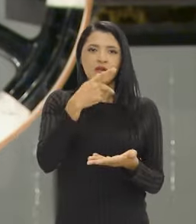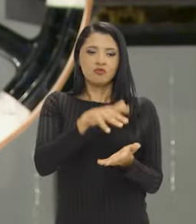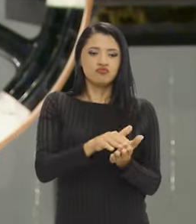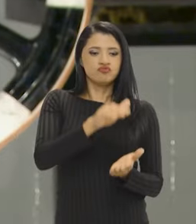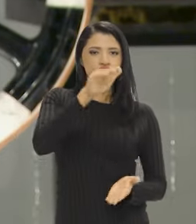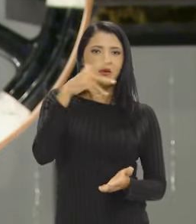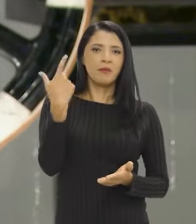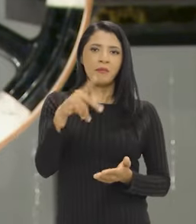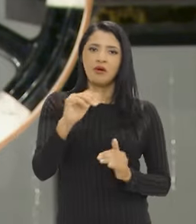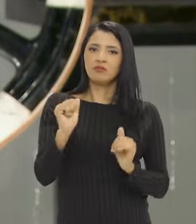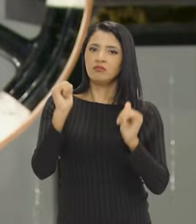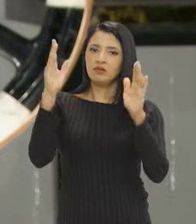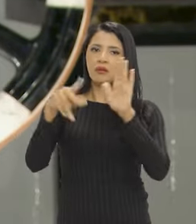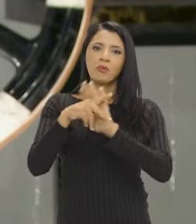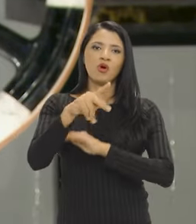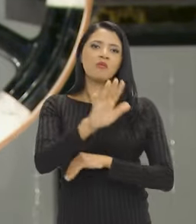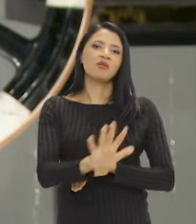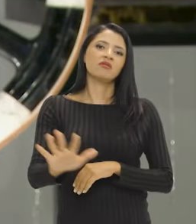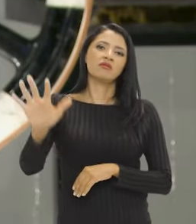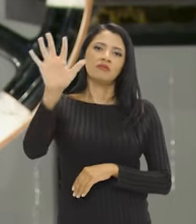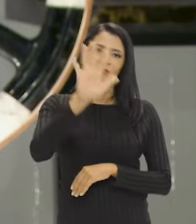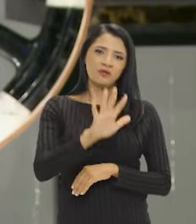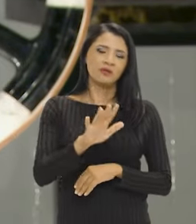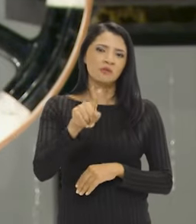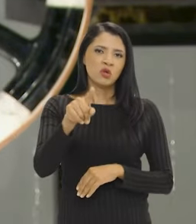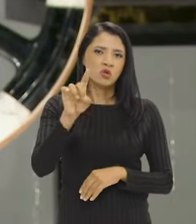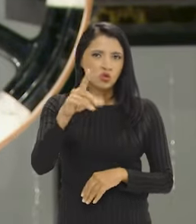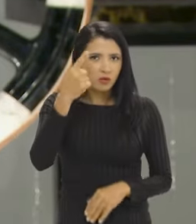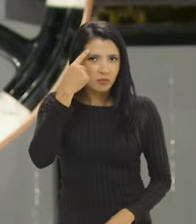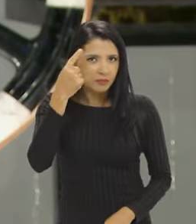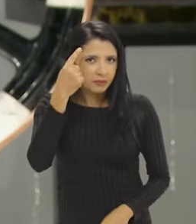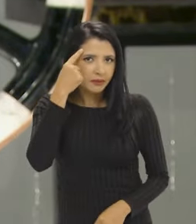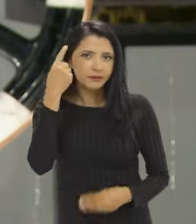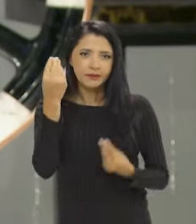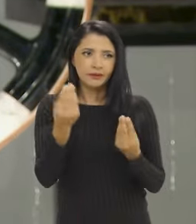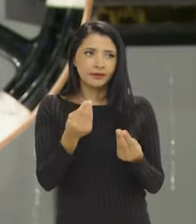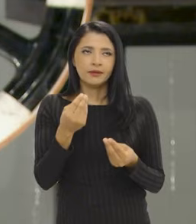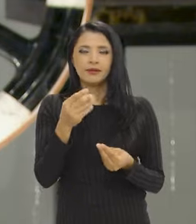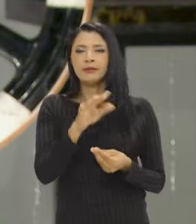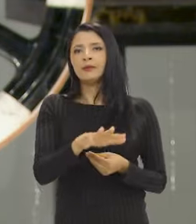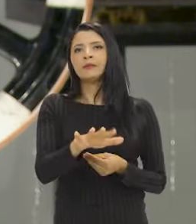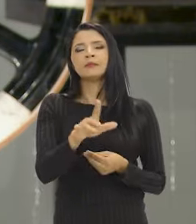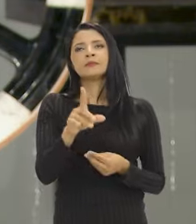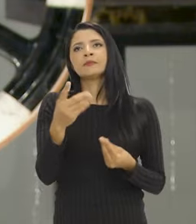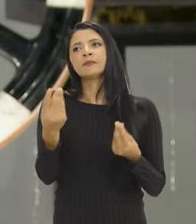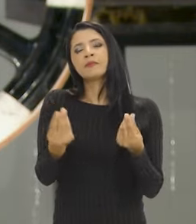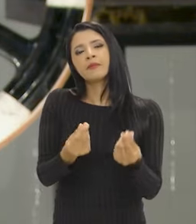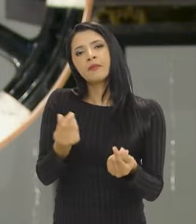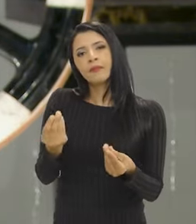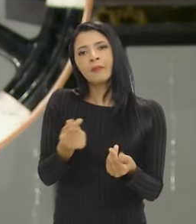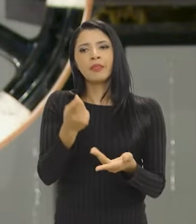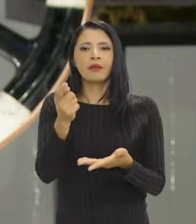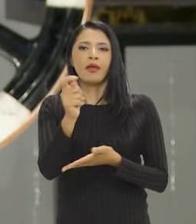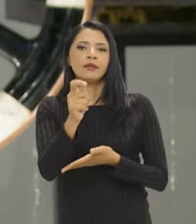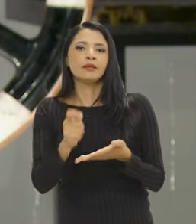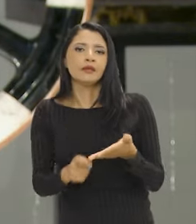acervos para a própria soberania nacional. E aí, não basta pensar isso só na chave de a